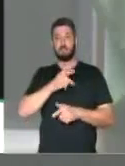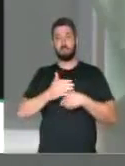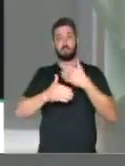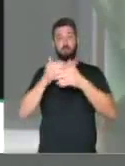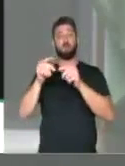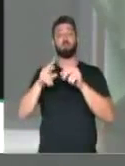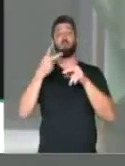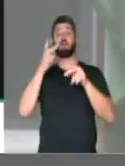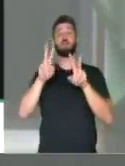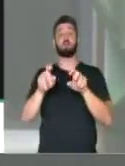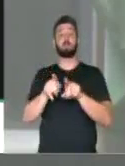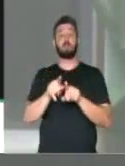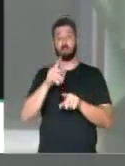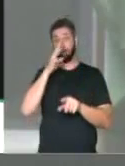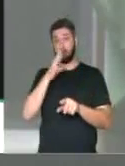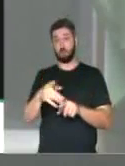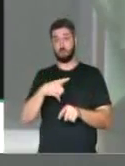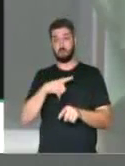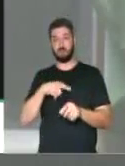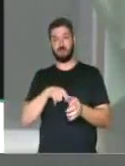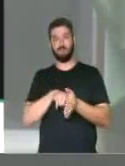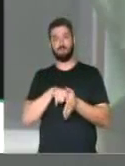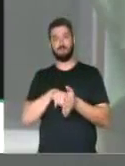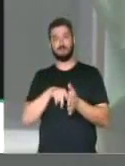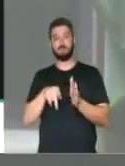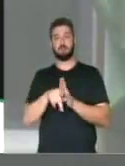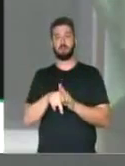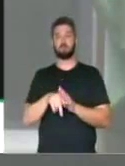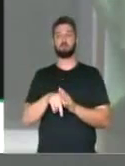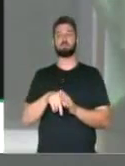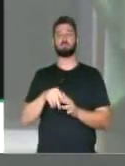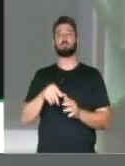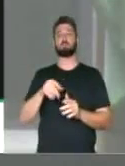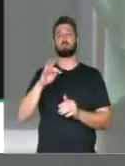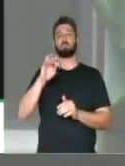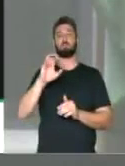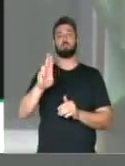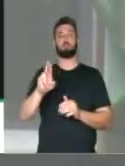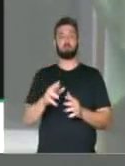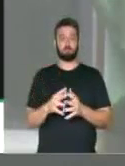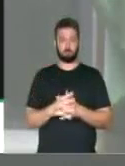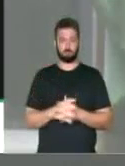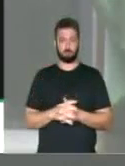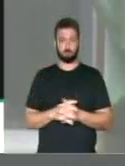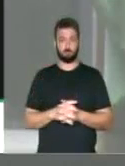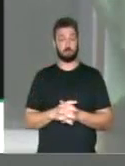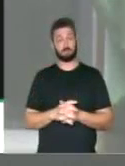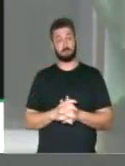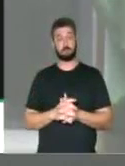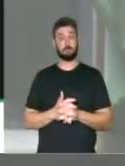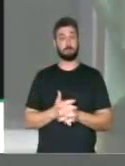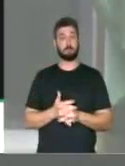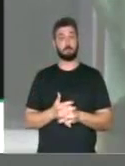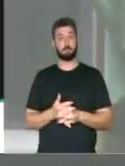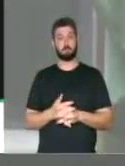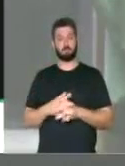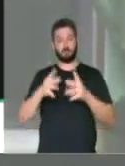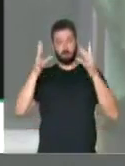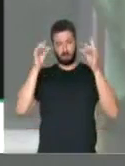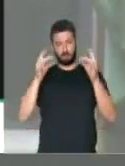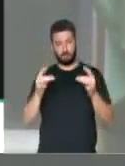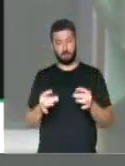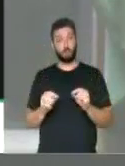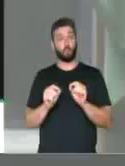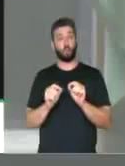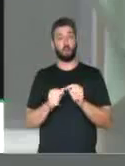as denúncias a partir das investigações do Tribunal de Contas da União, que definiu,